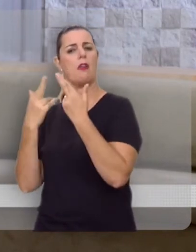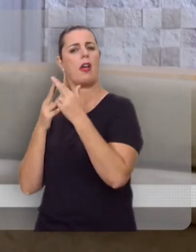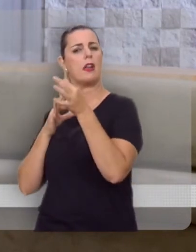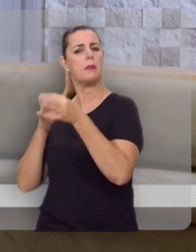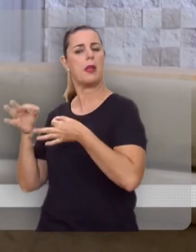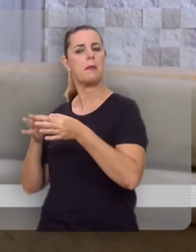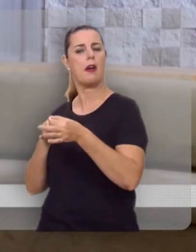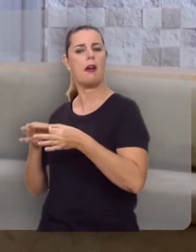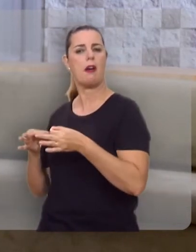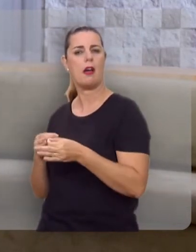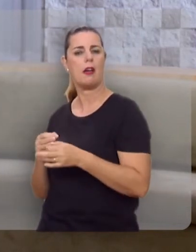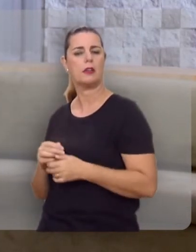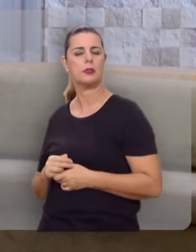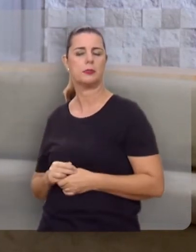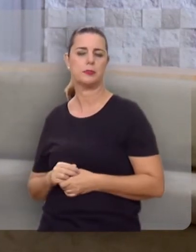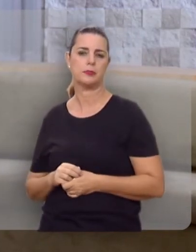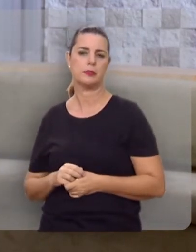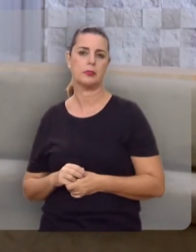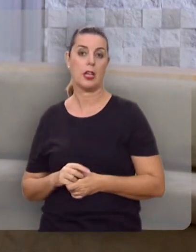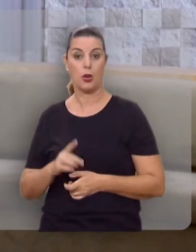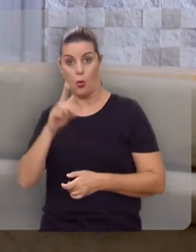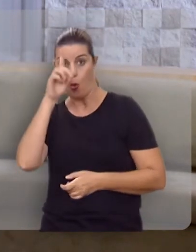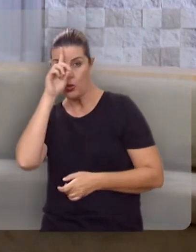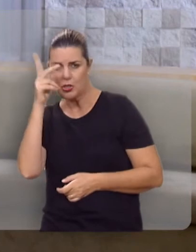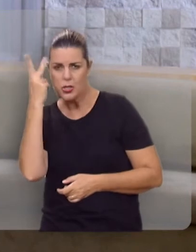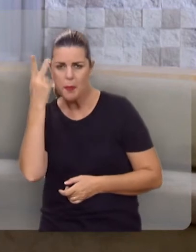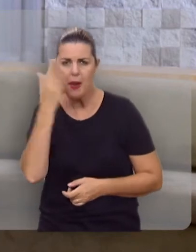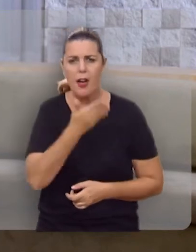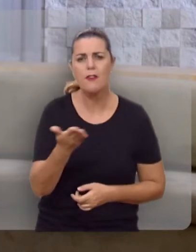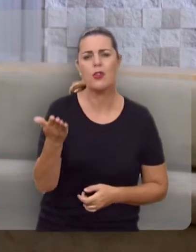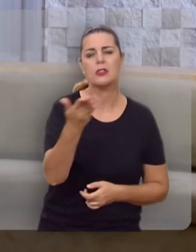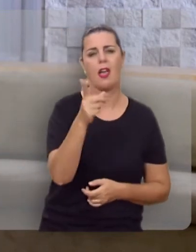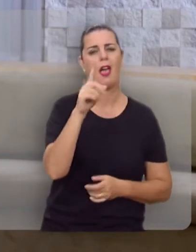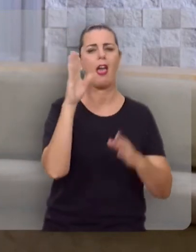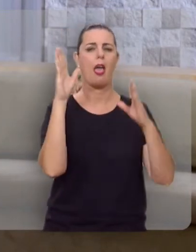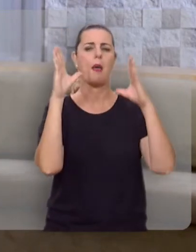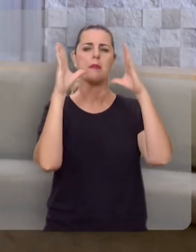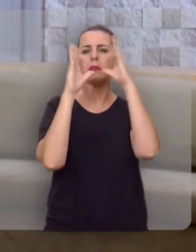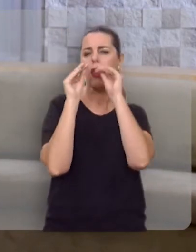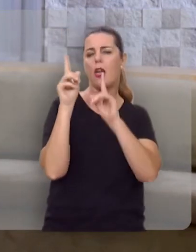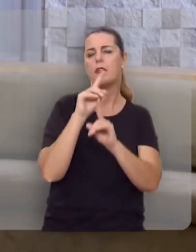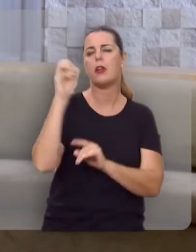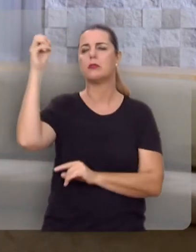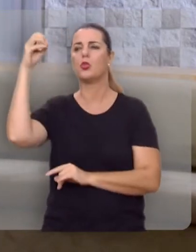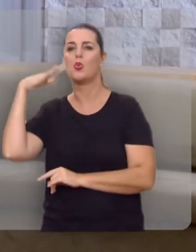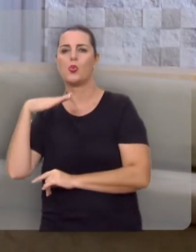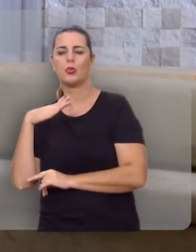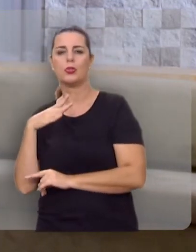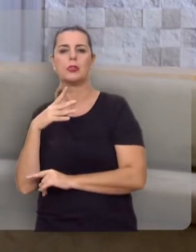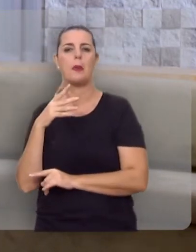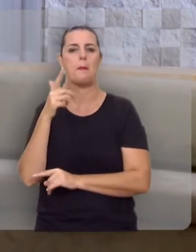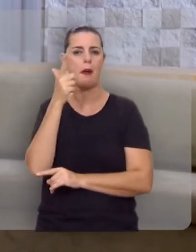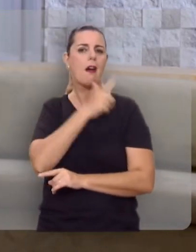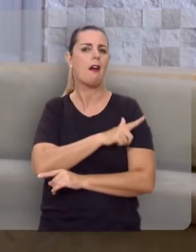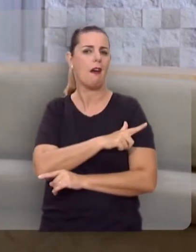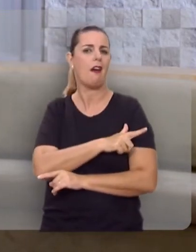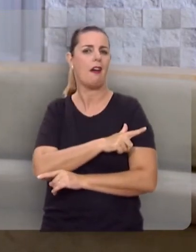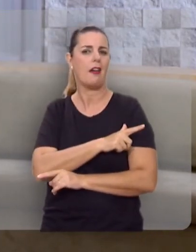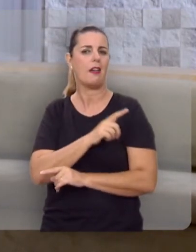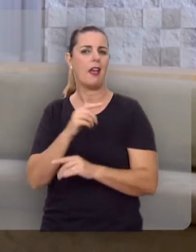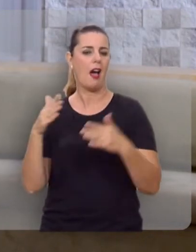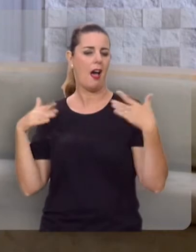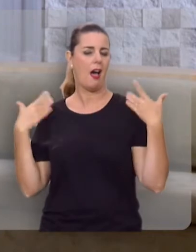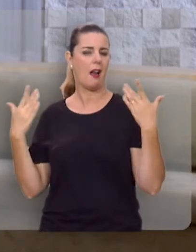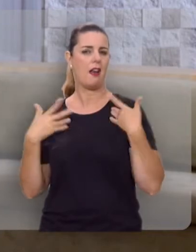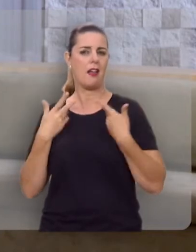reino, que te está preparado desde a fundação do mundo. Aquele dia para você não será de trevas, mas de luz, não de dor, mas de alegria